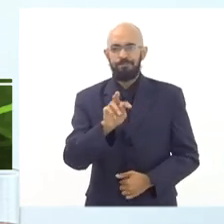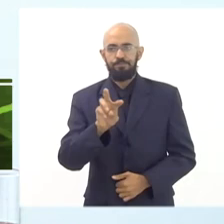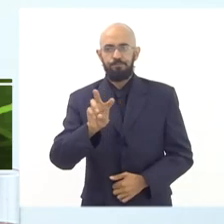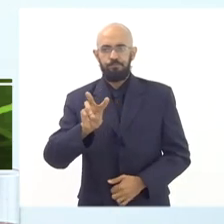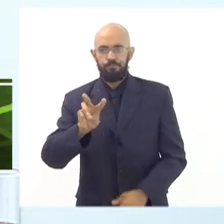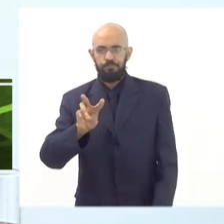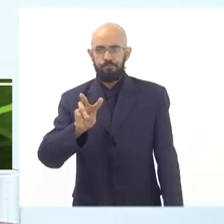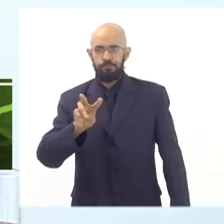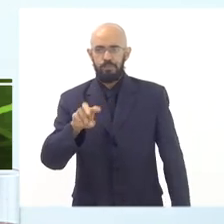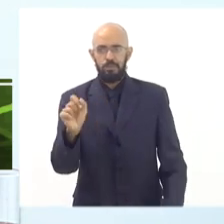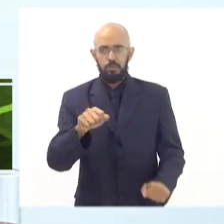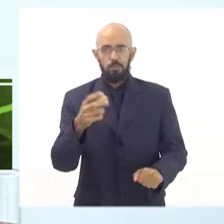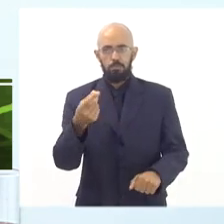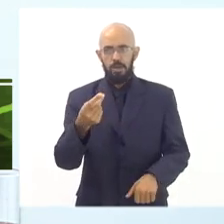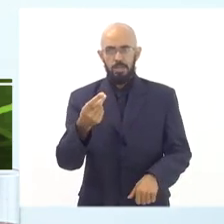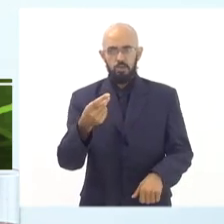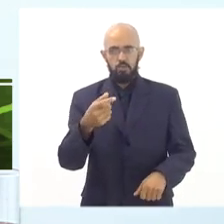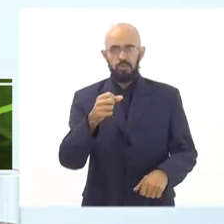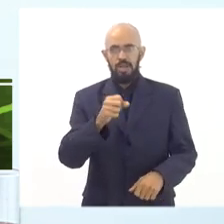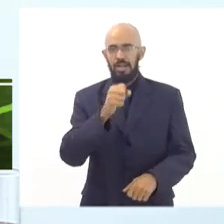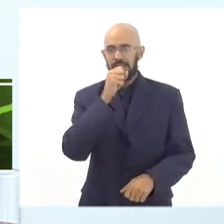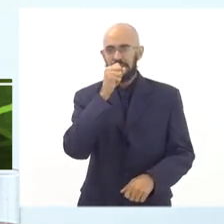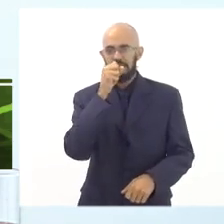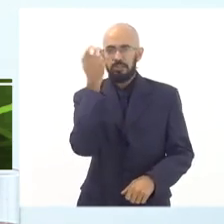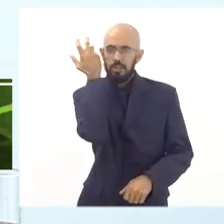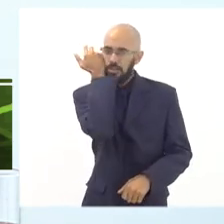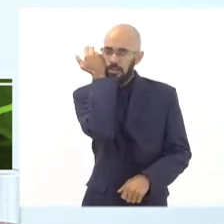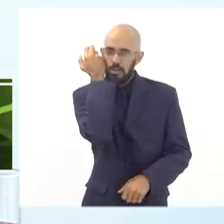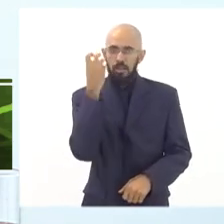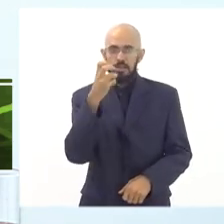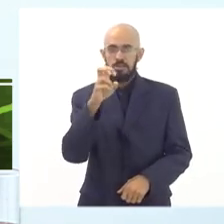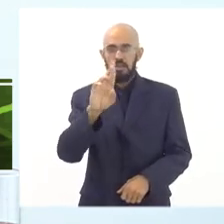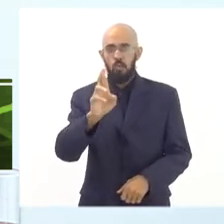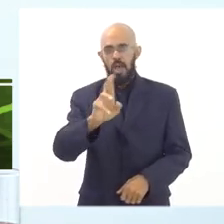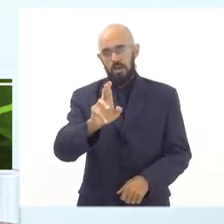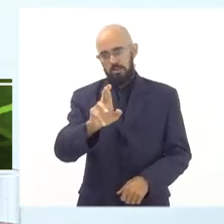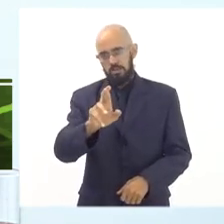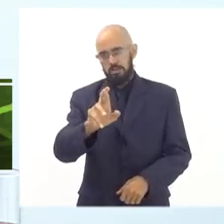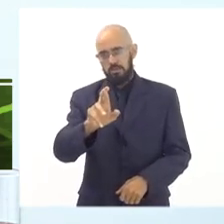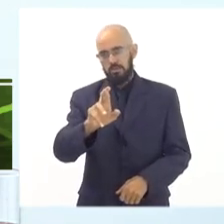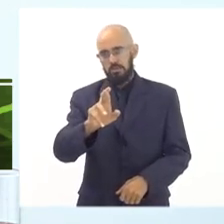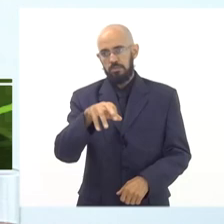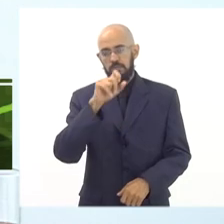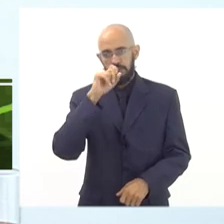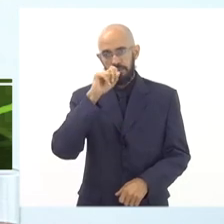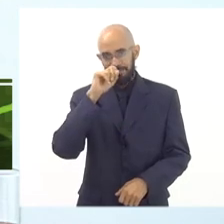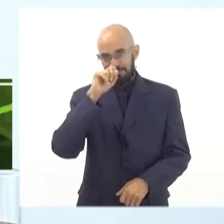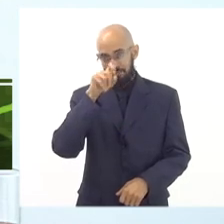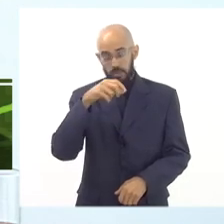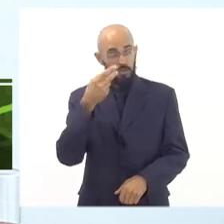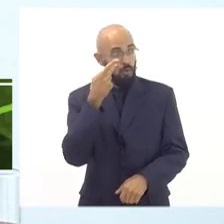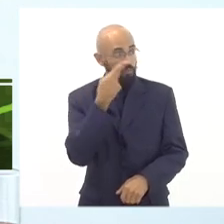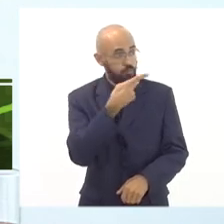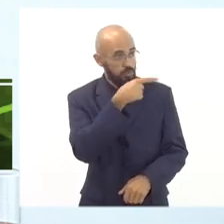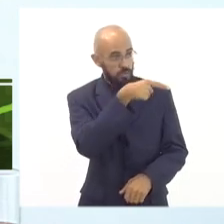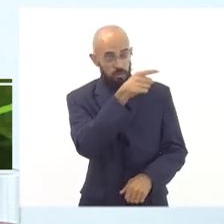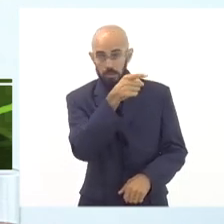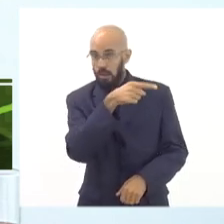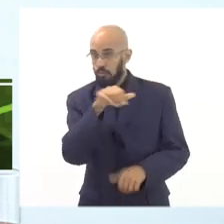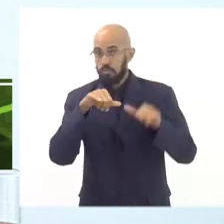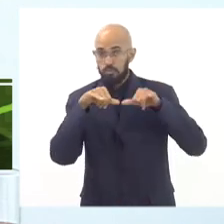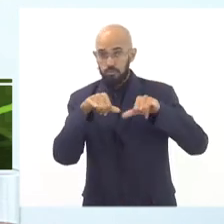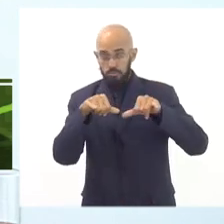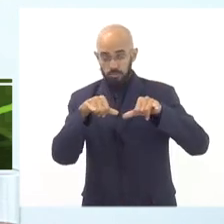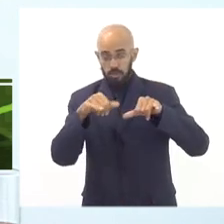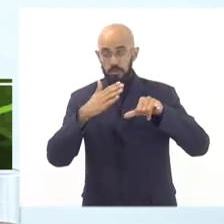onde o preço da cenoura gira ao redor de R$,00 e alguns centavos. Eu frequentando todos os supermercados do bairro